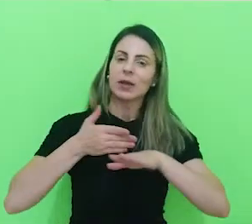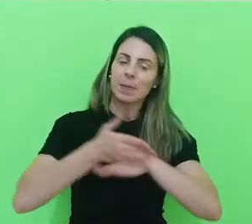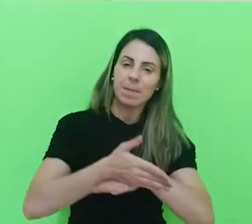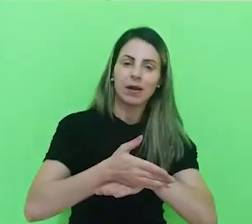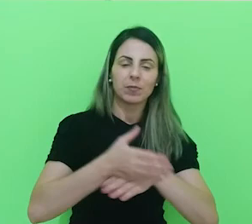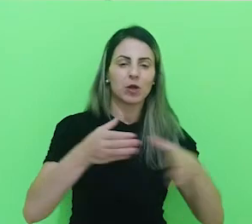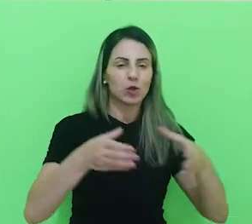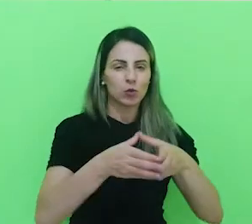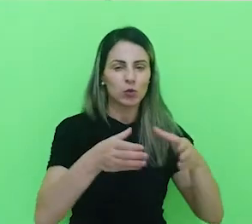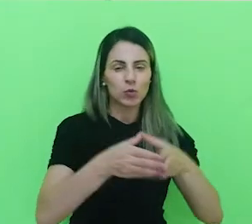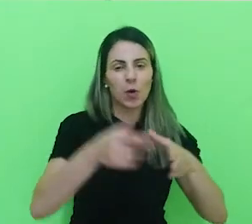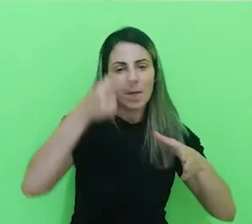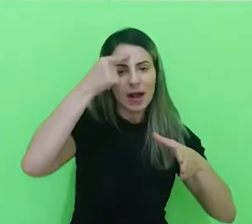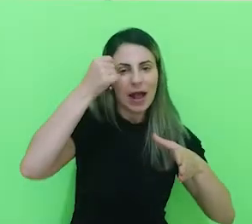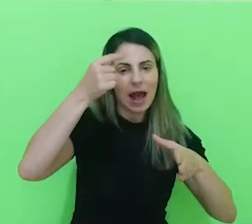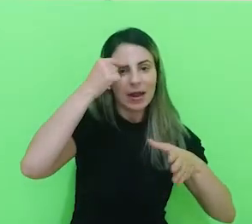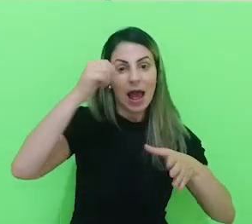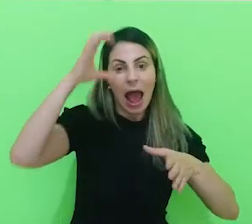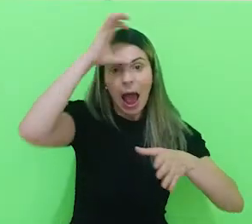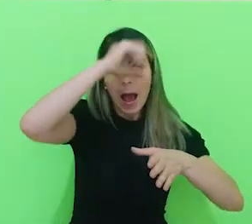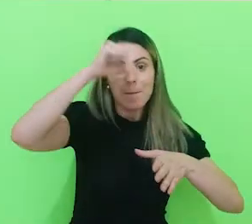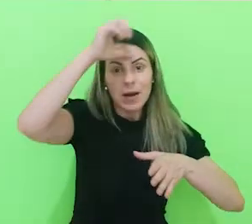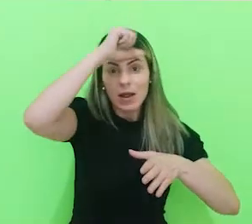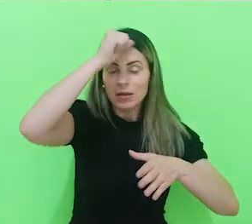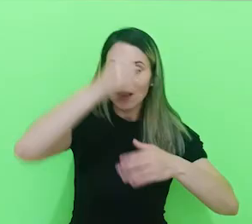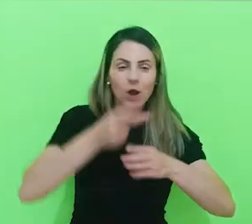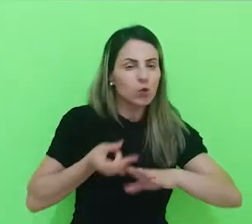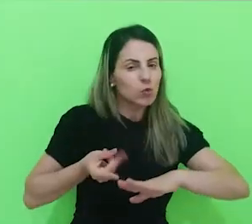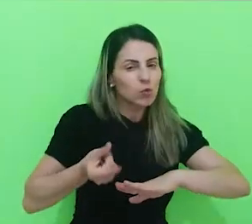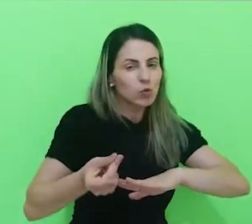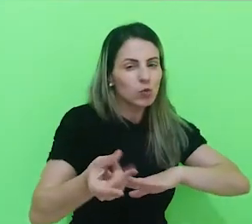Liga Acadêmica, o aprendizado não tem fim.